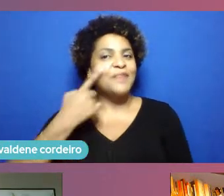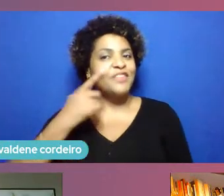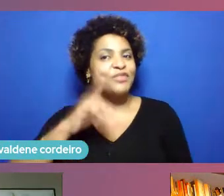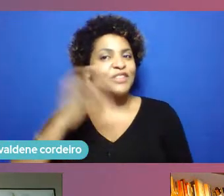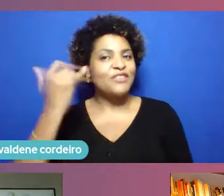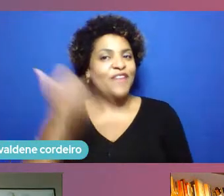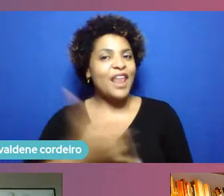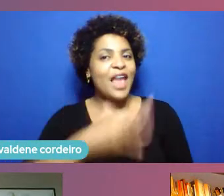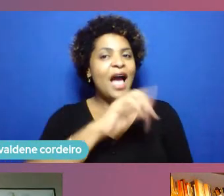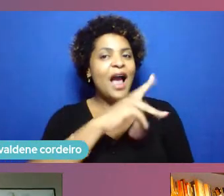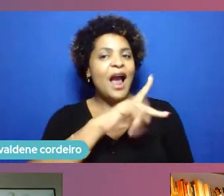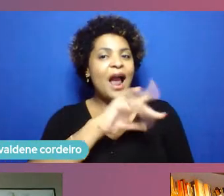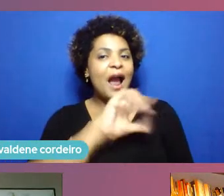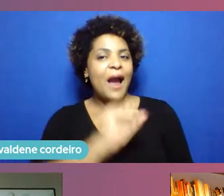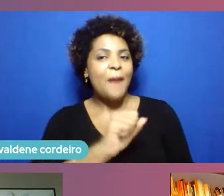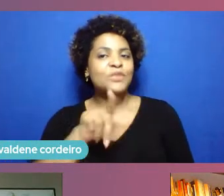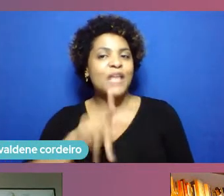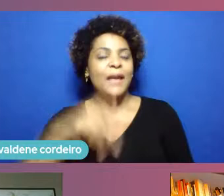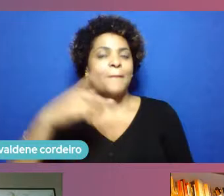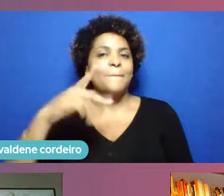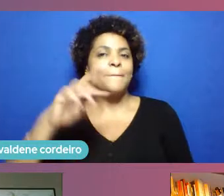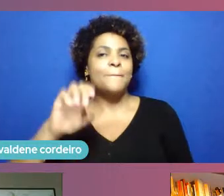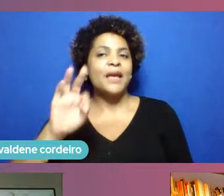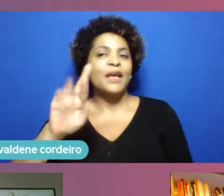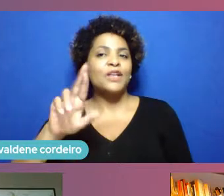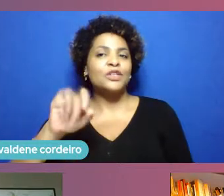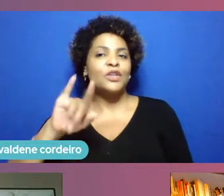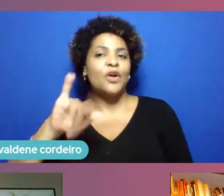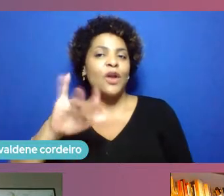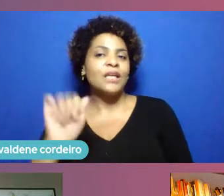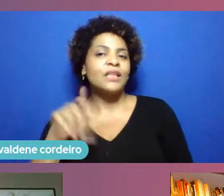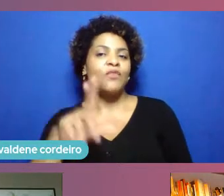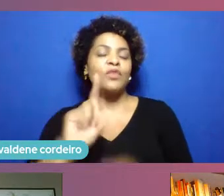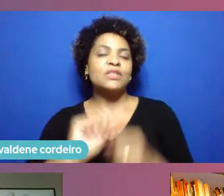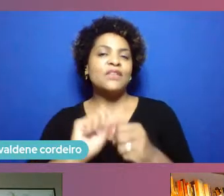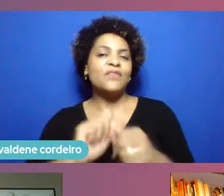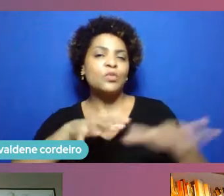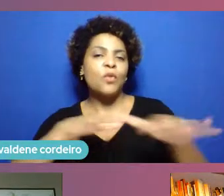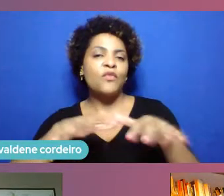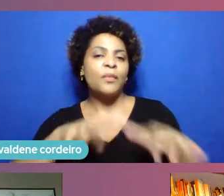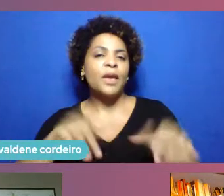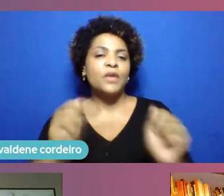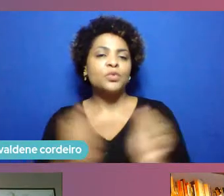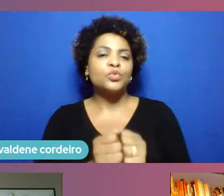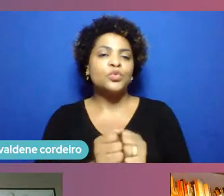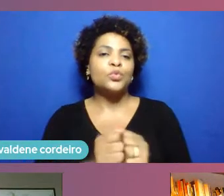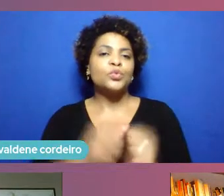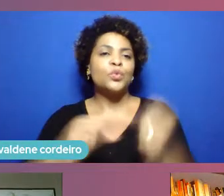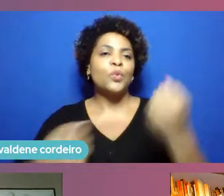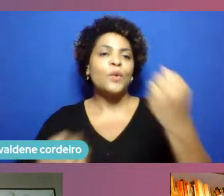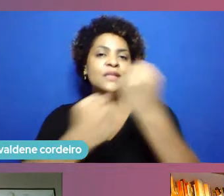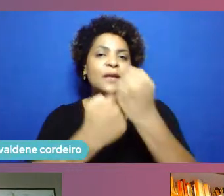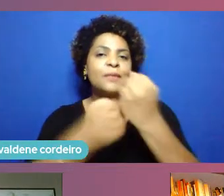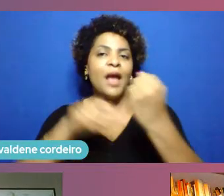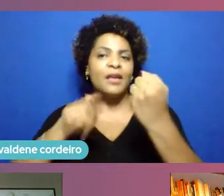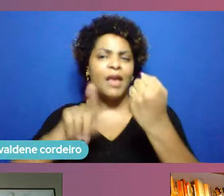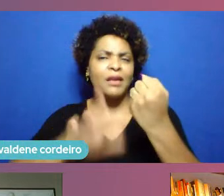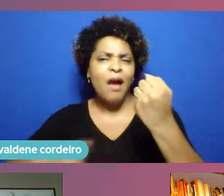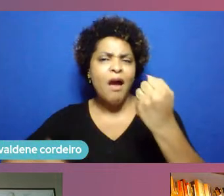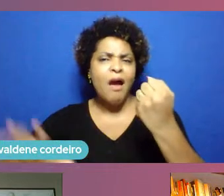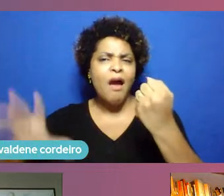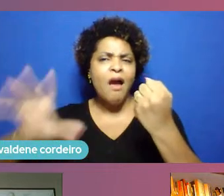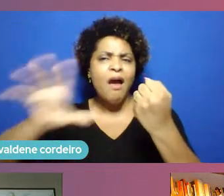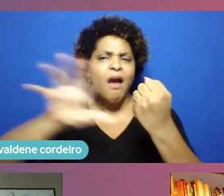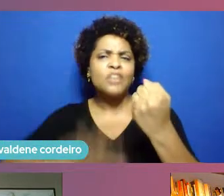lindo junto com com o SEBRAE de Petrolina todo ao redor do SEBRAE de Petrolina como o SEBRAE de outros